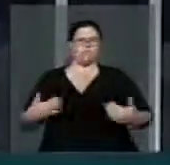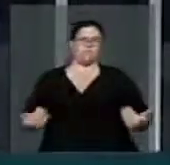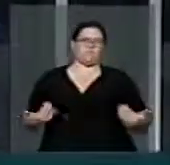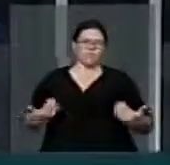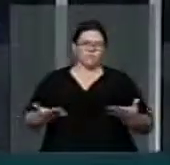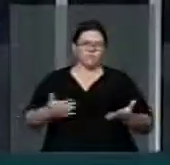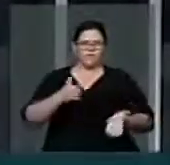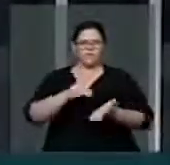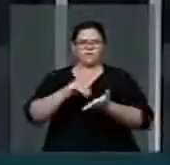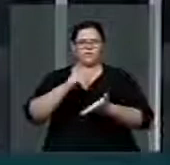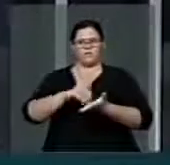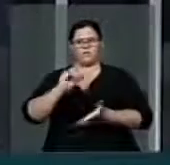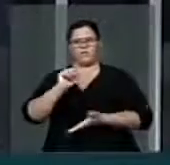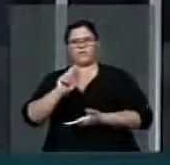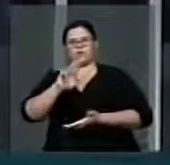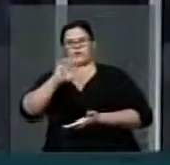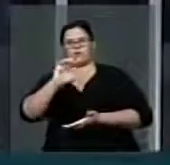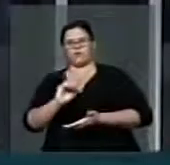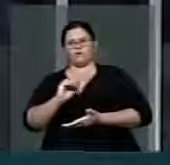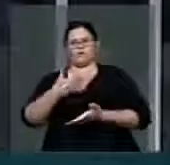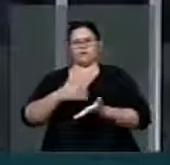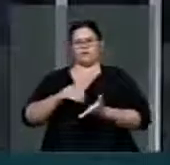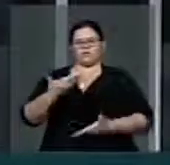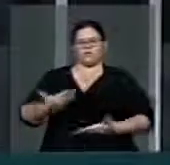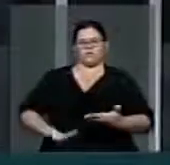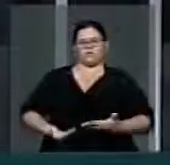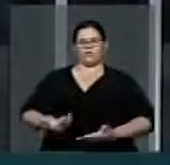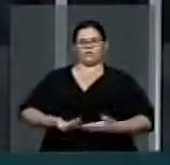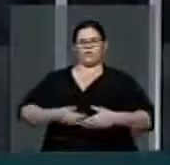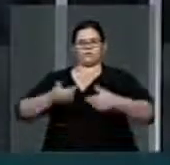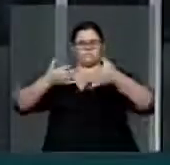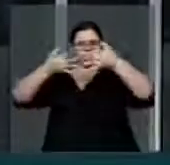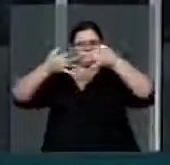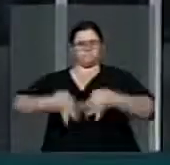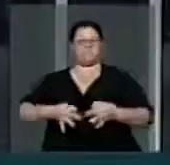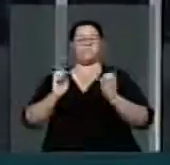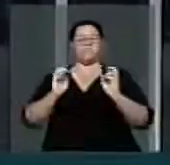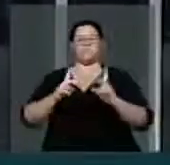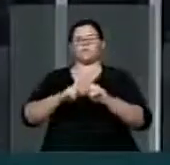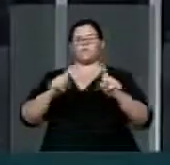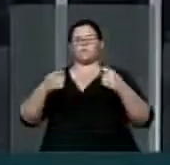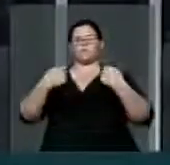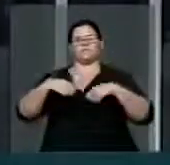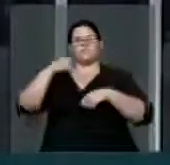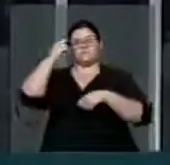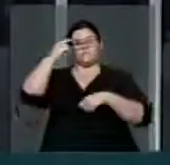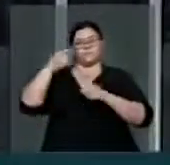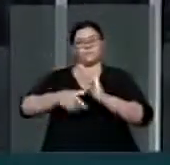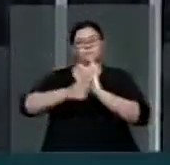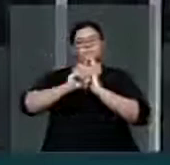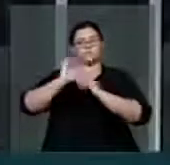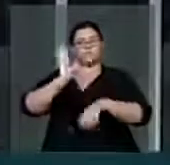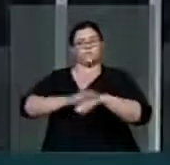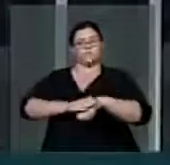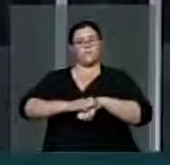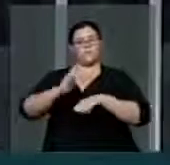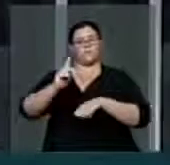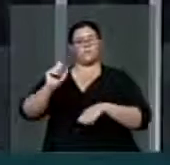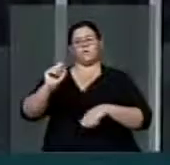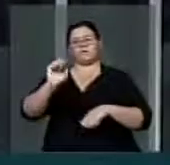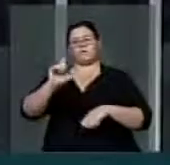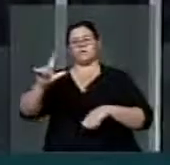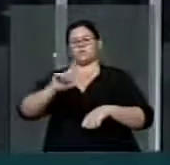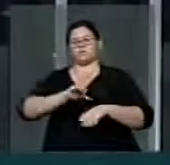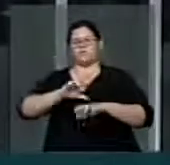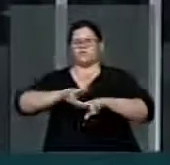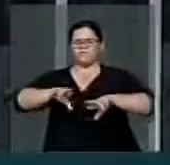serviço honroso, sem dúvida. Mas é preciso meditar mais. O pessoal tem várias ponderações a fazer e